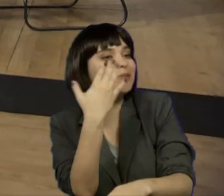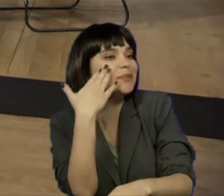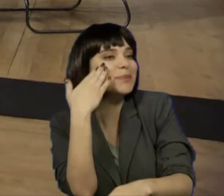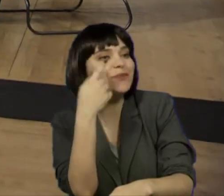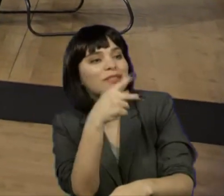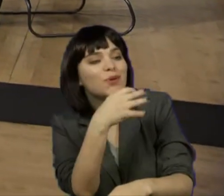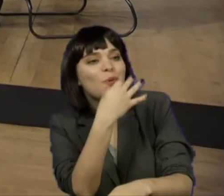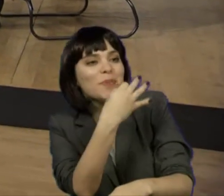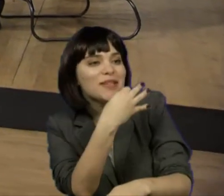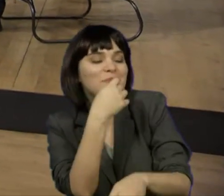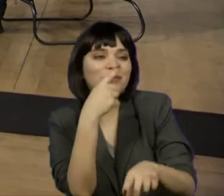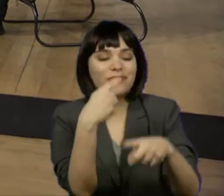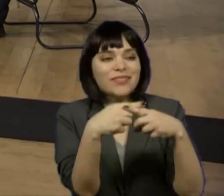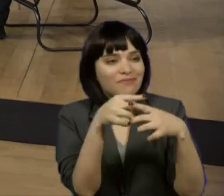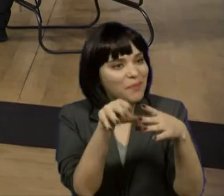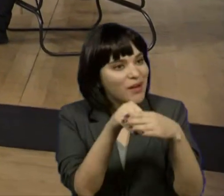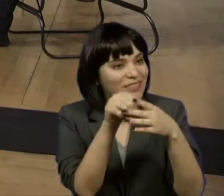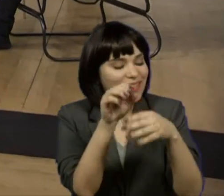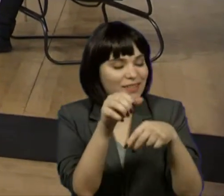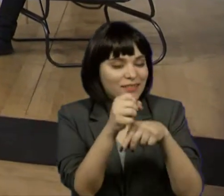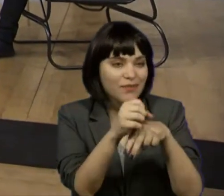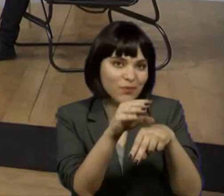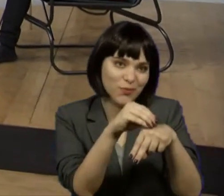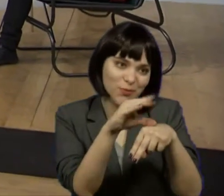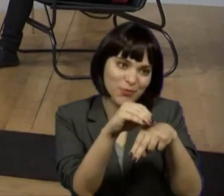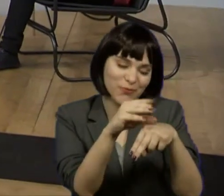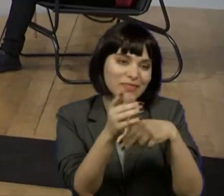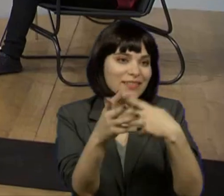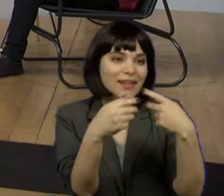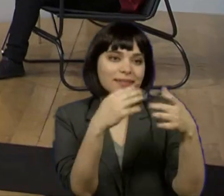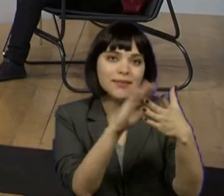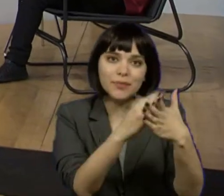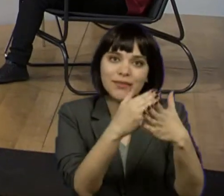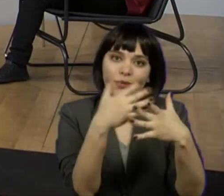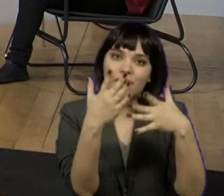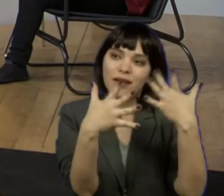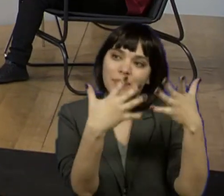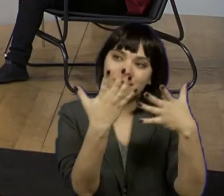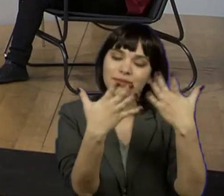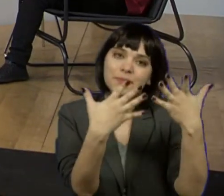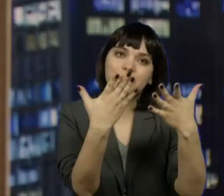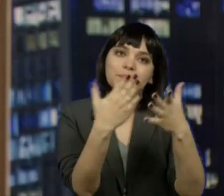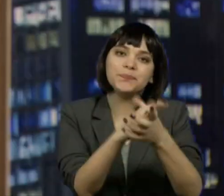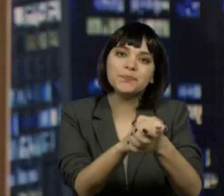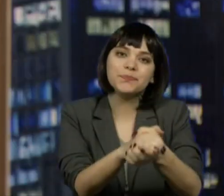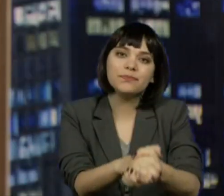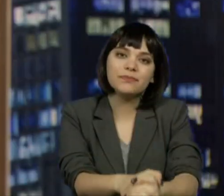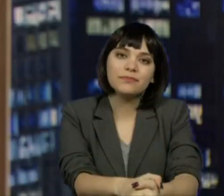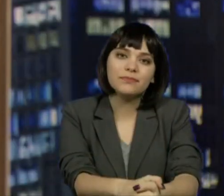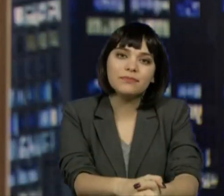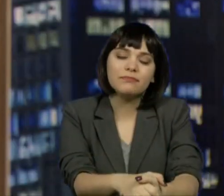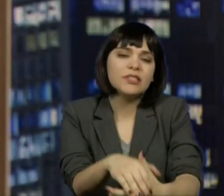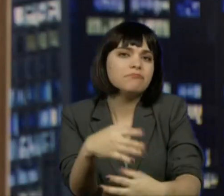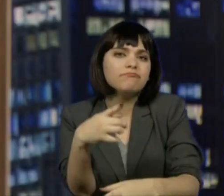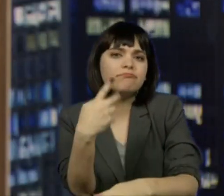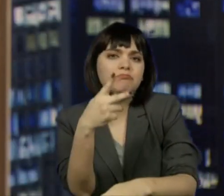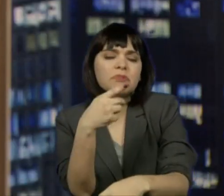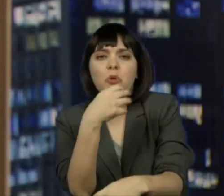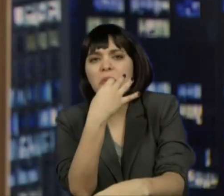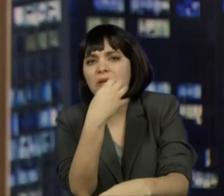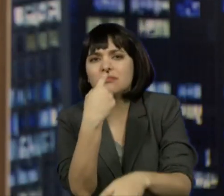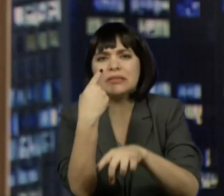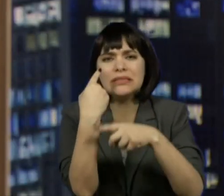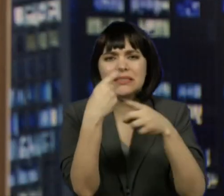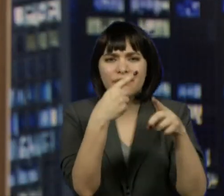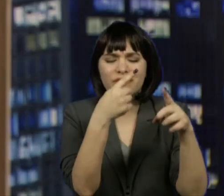Acessibilidade da TV Cultura e traz libras aqui para os nossos programas, não é? Qual tem sido o desafio diante